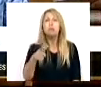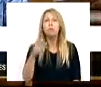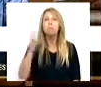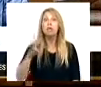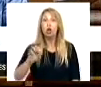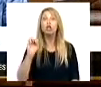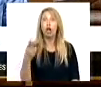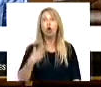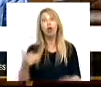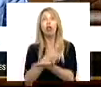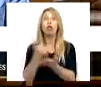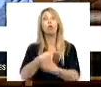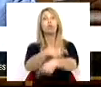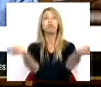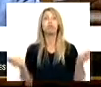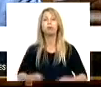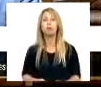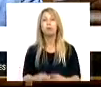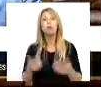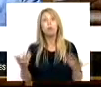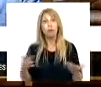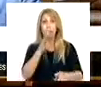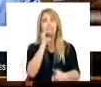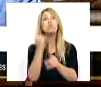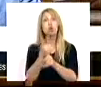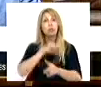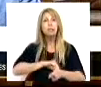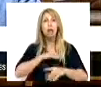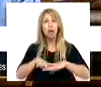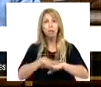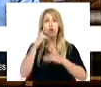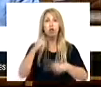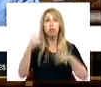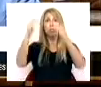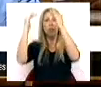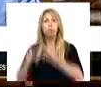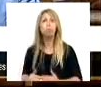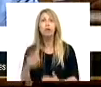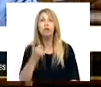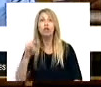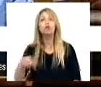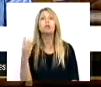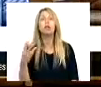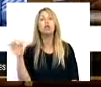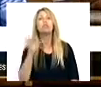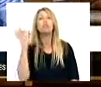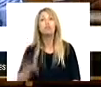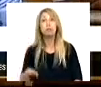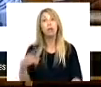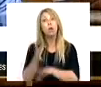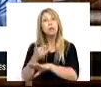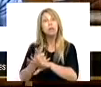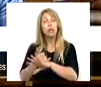esse período, os salários da administração pública caíram 26% e os no setor privado caíram 13%.